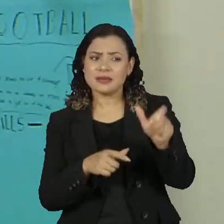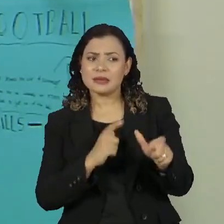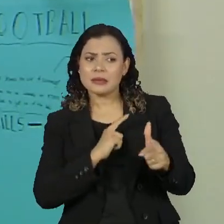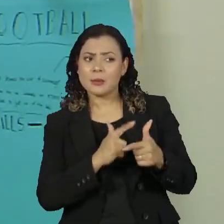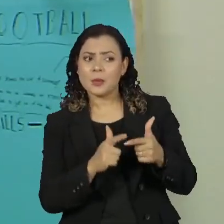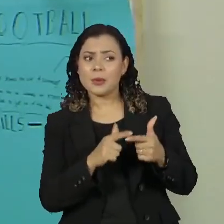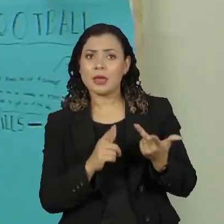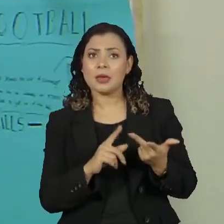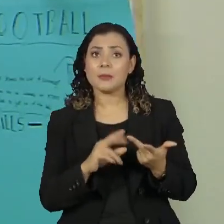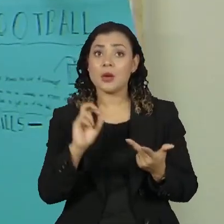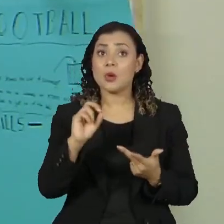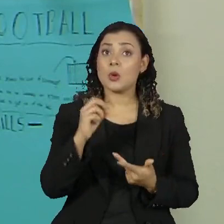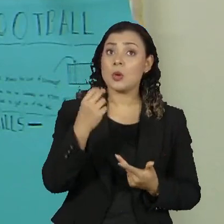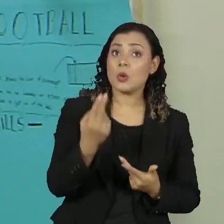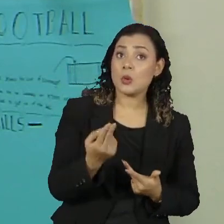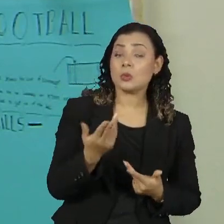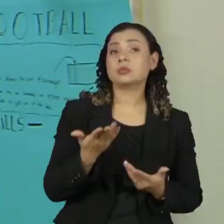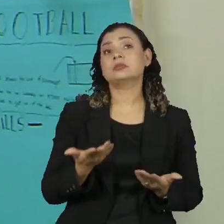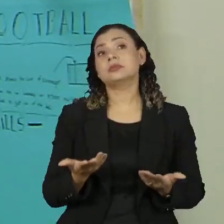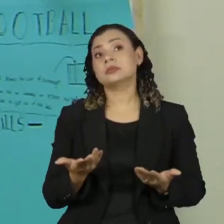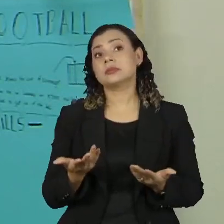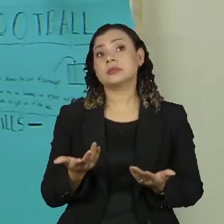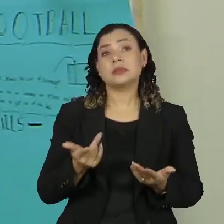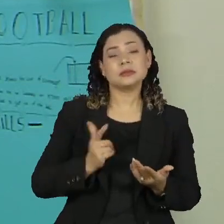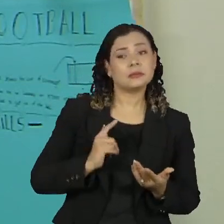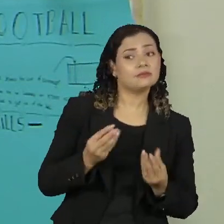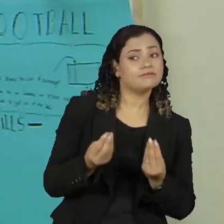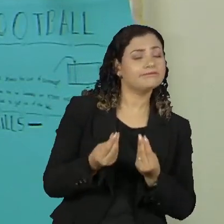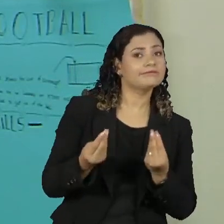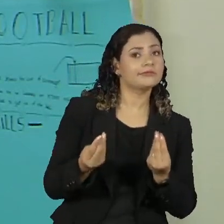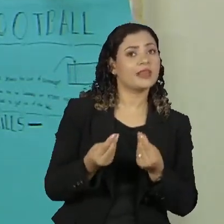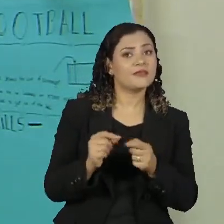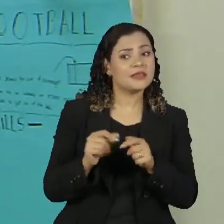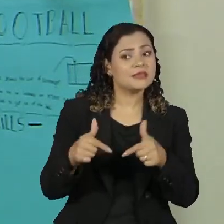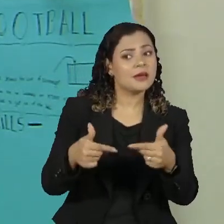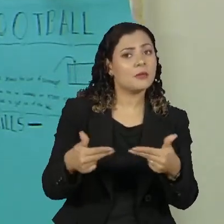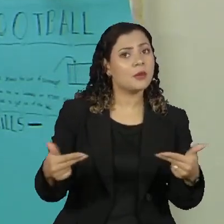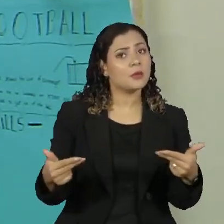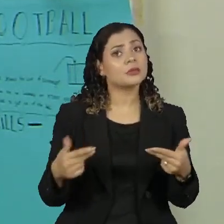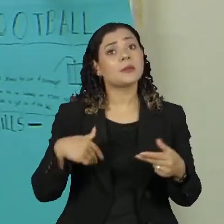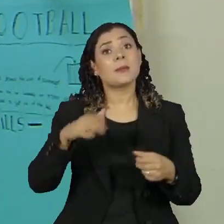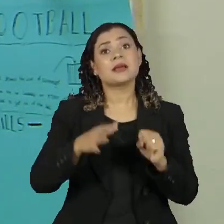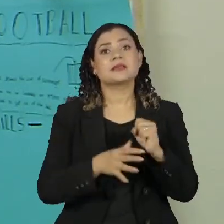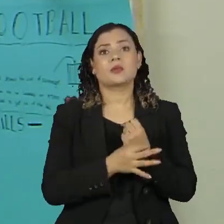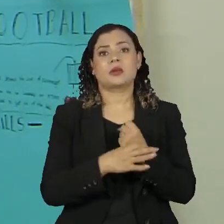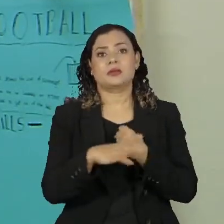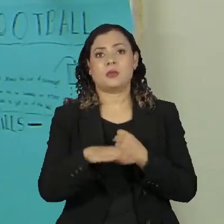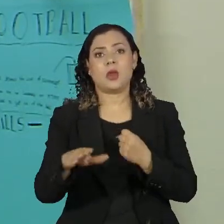problemas ou alguém que possivelmente pode fazer alguma coisa. Dá mais segurança para os alunos. Obrigado. Obrigado. Obrigado. Obrigado. Obrigado.